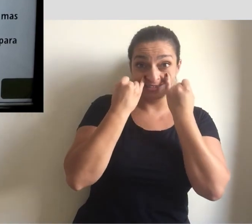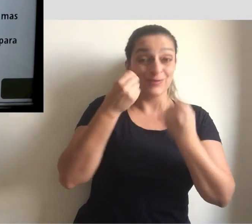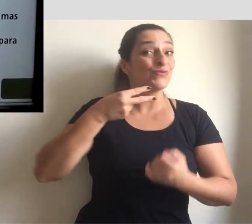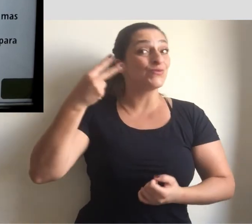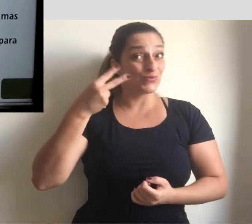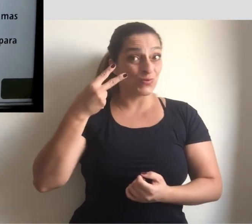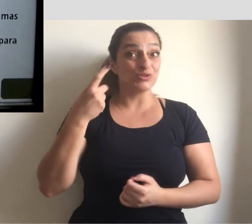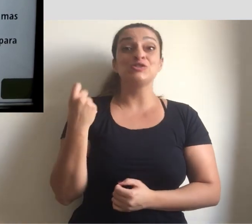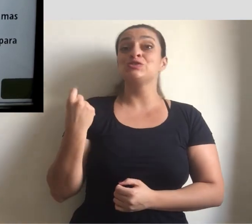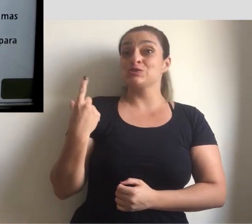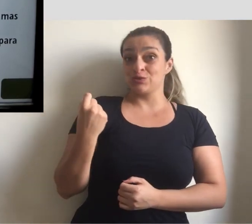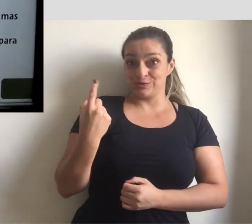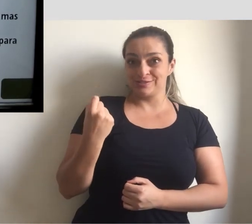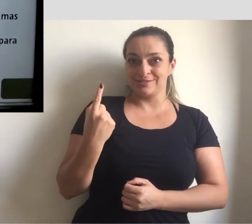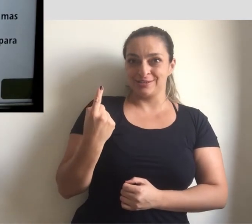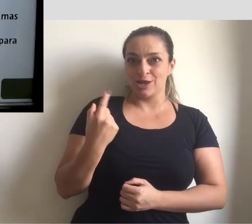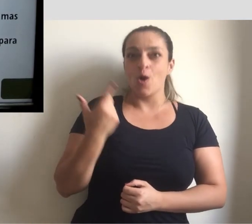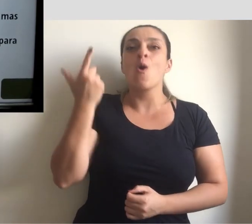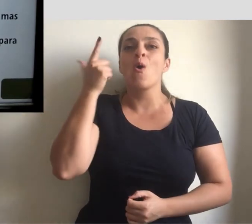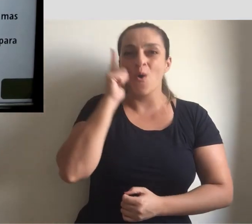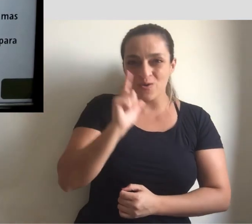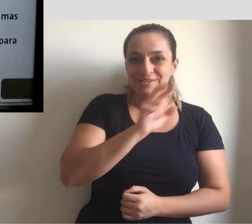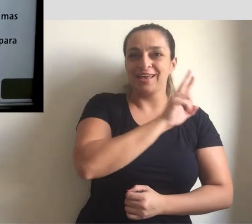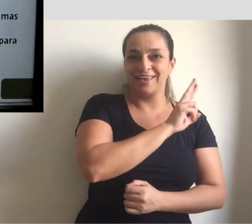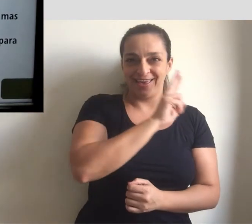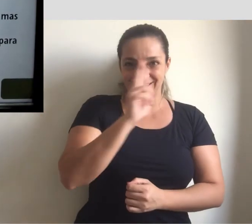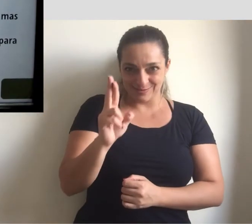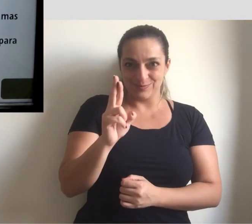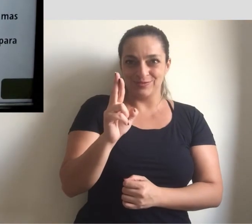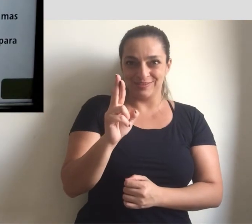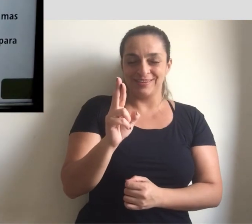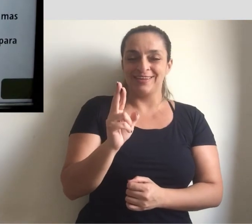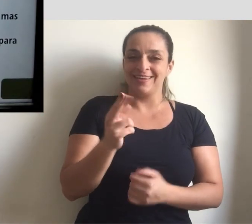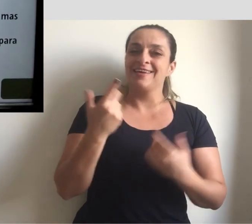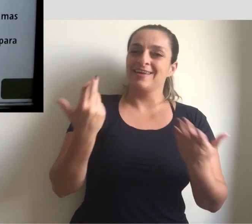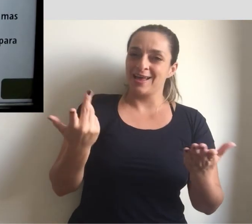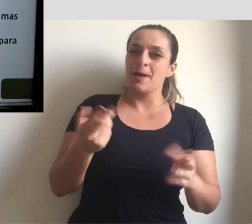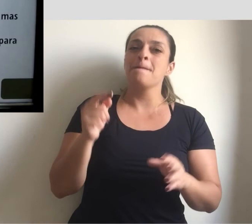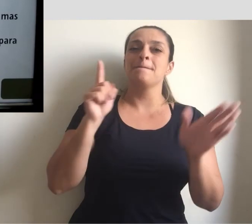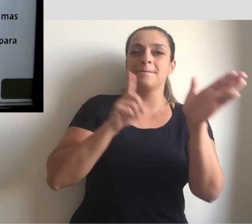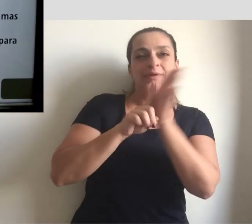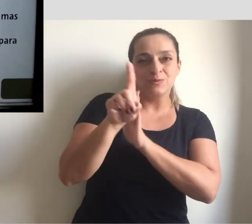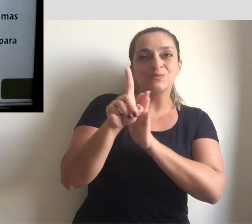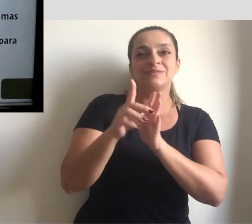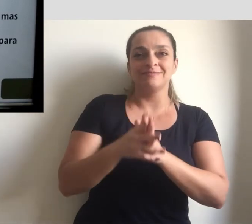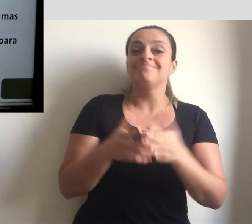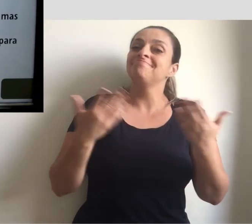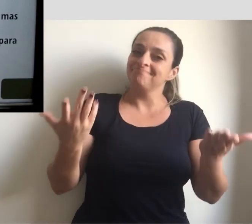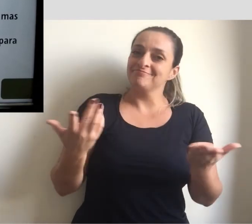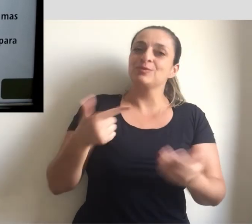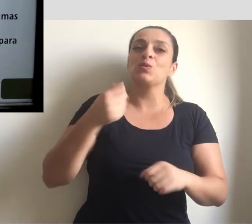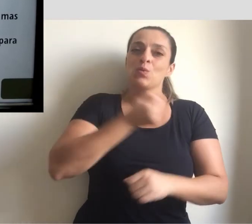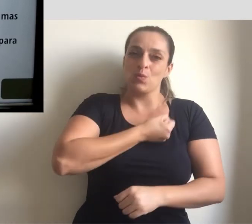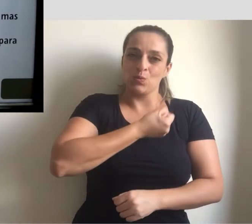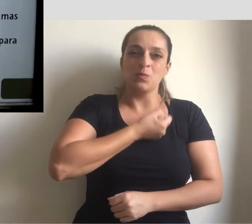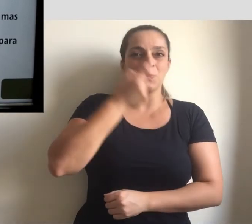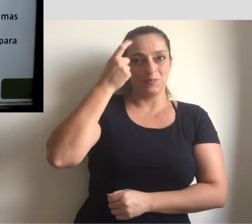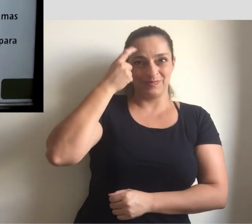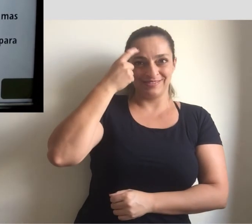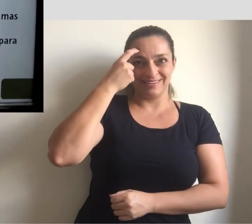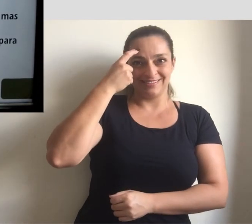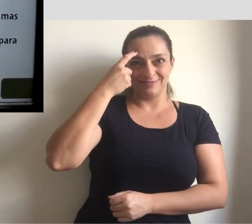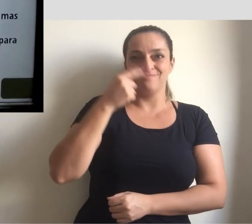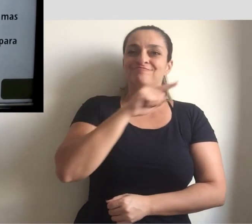são sozinhas, suficientes para responder a pergunta, que é o número pensado.